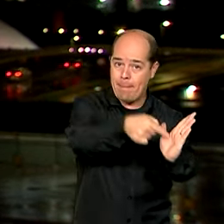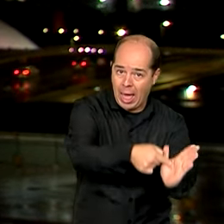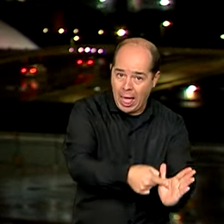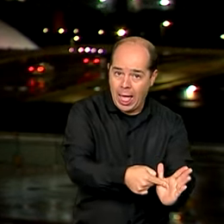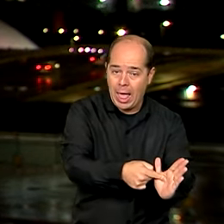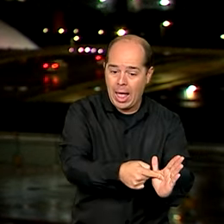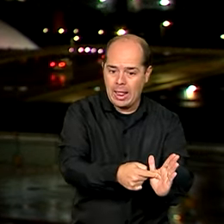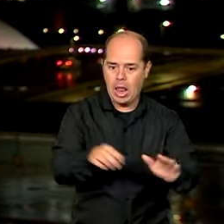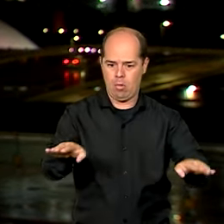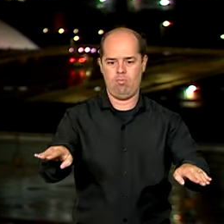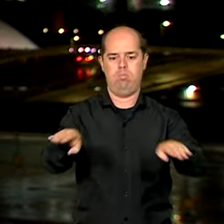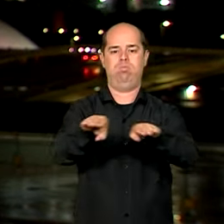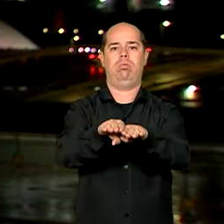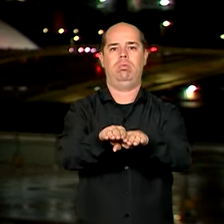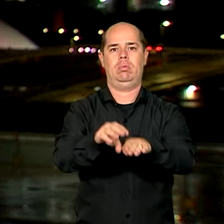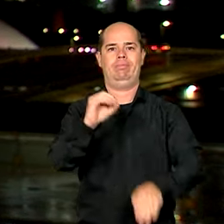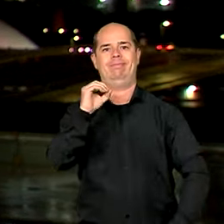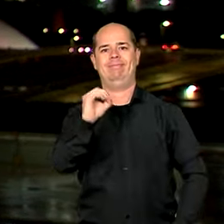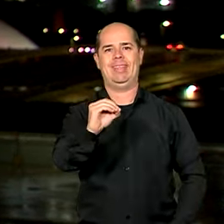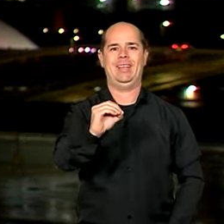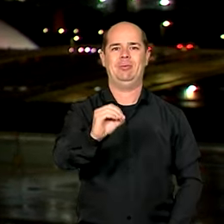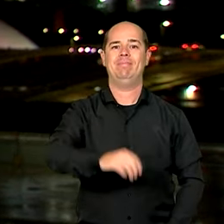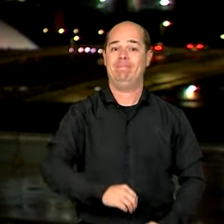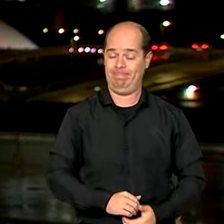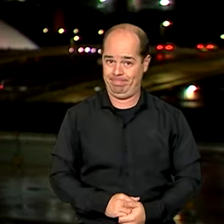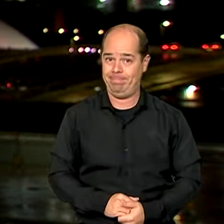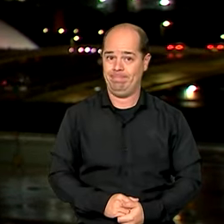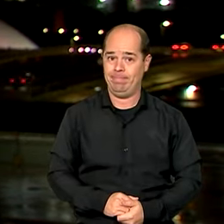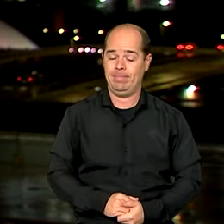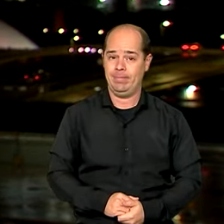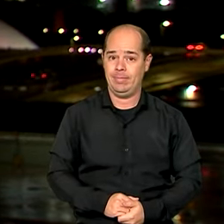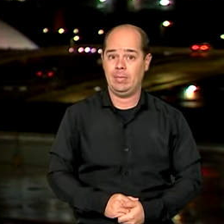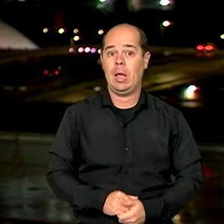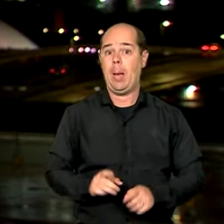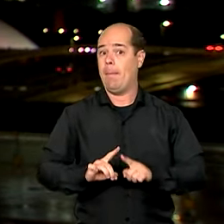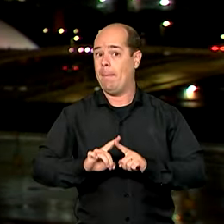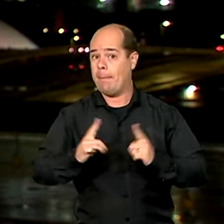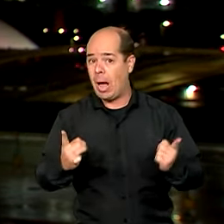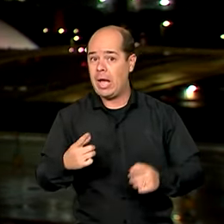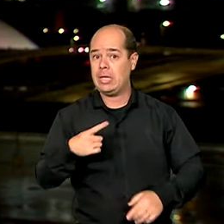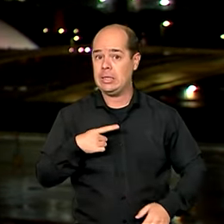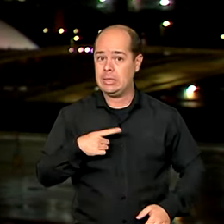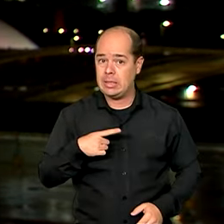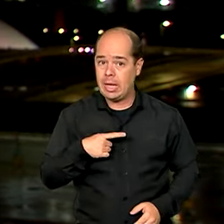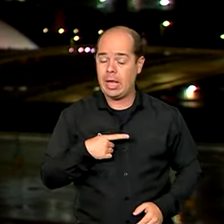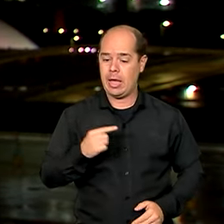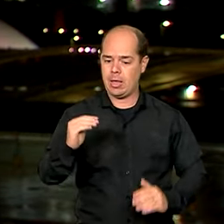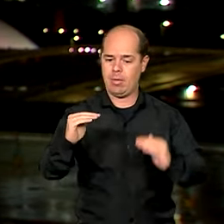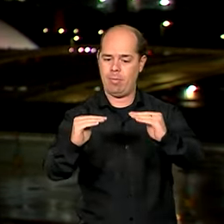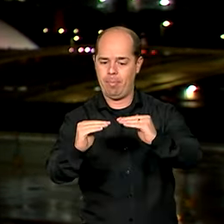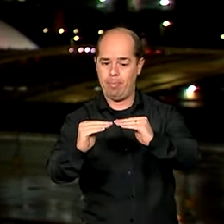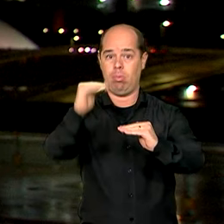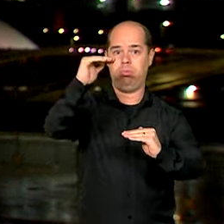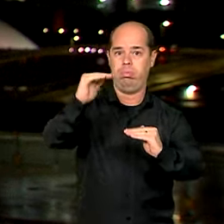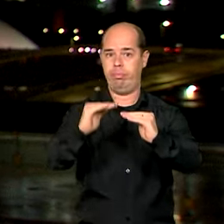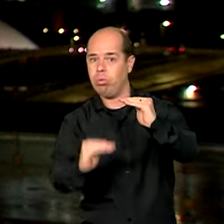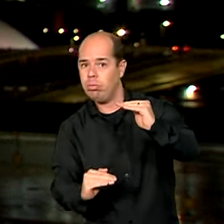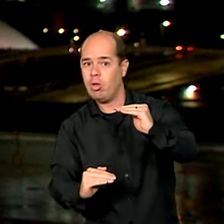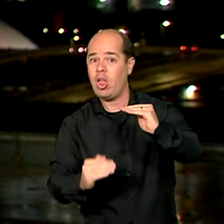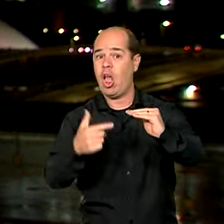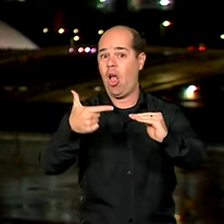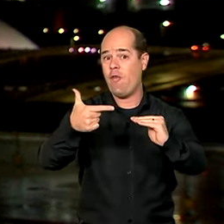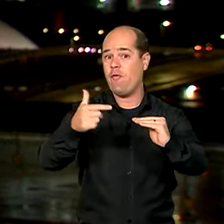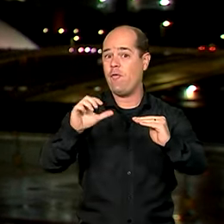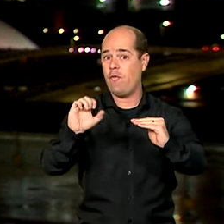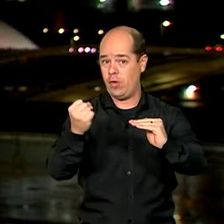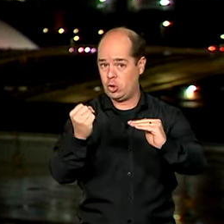equipe econômica do governo do presidente Lula. Porém, existe um intervalo de tolerância de R$ 28 bilhões para mais ou para menos, de